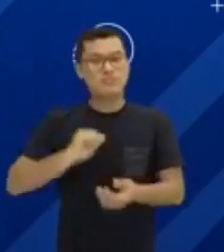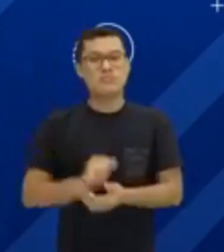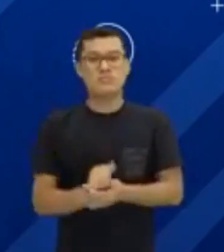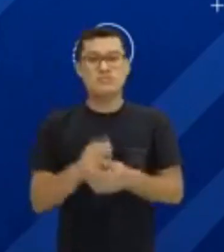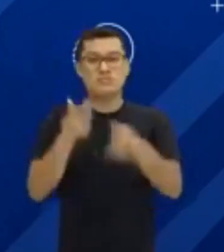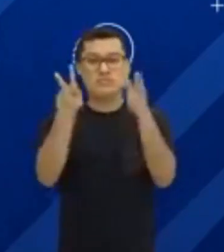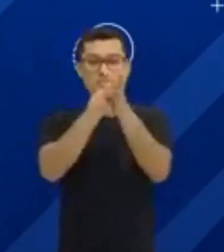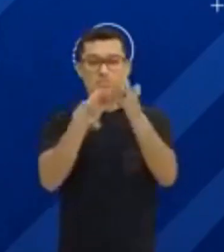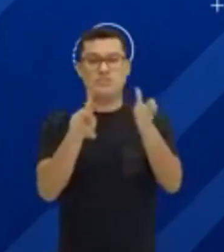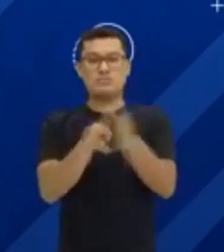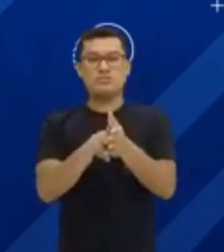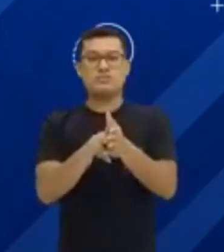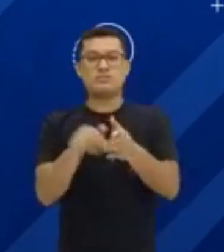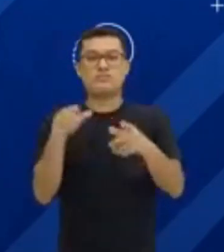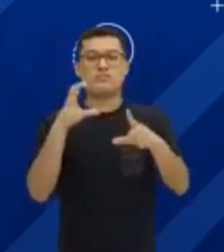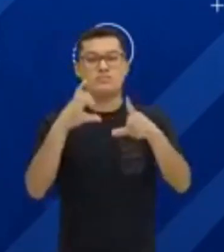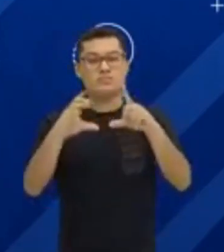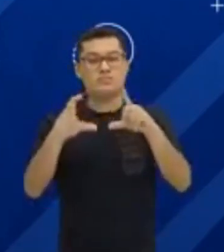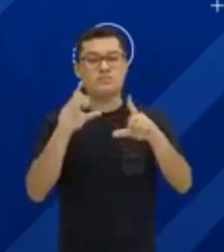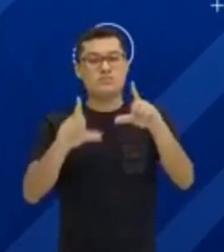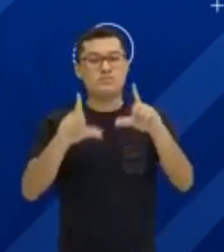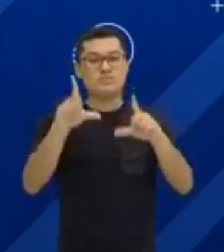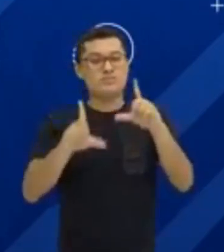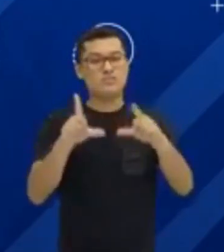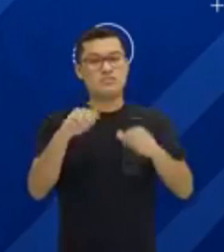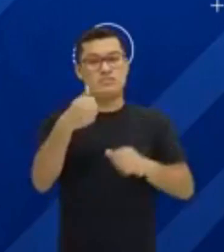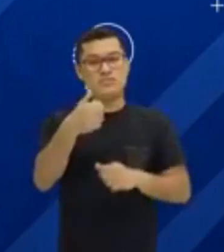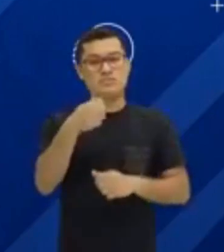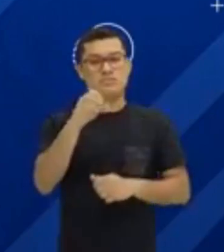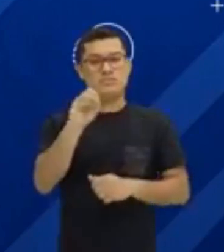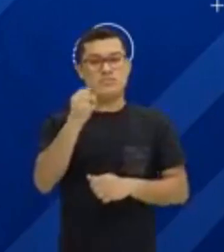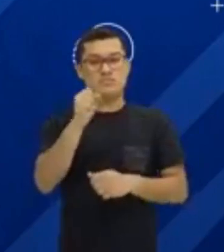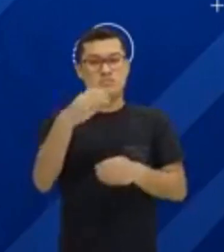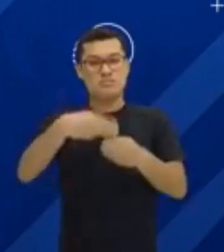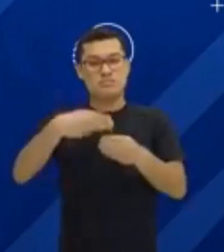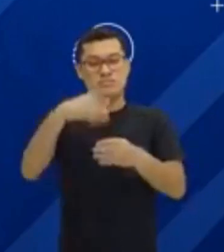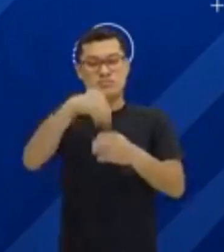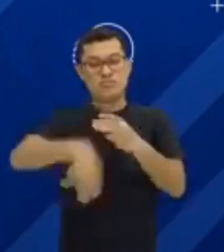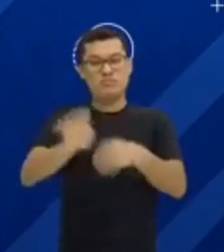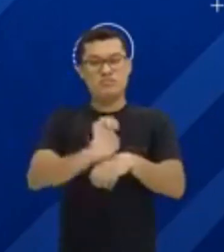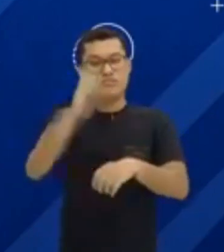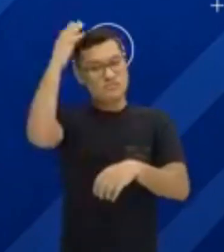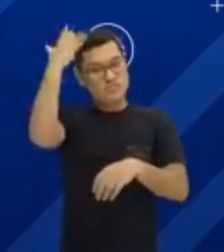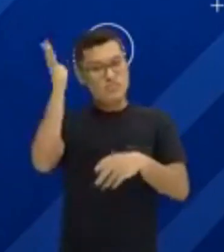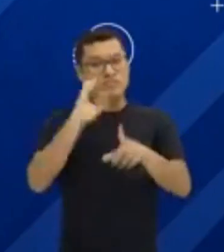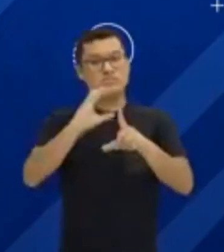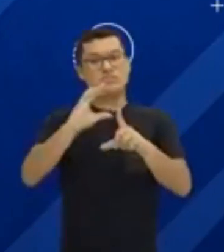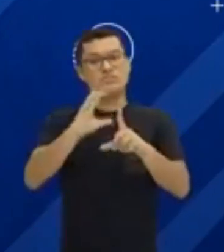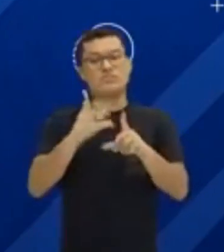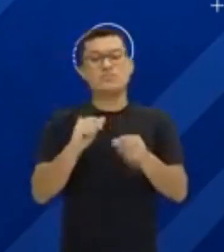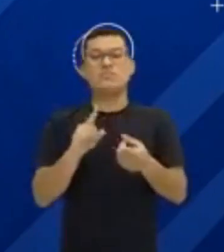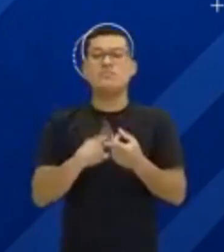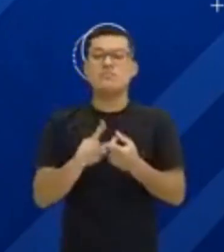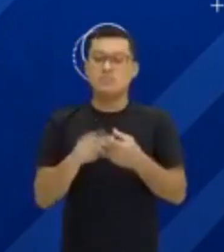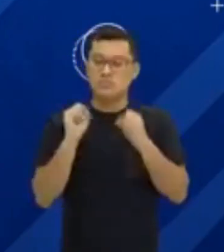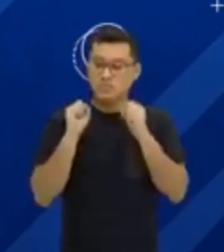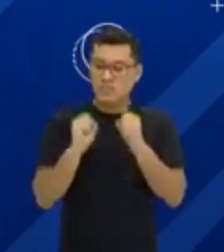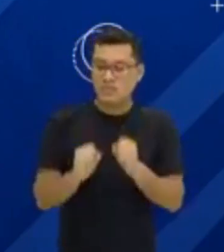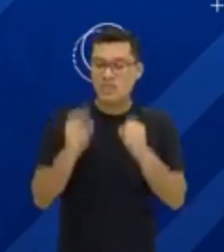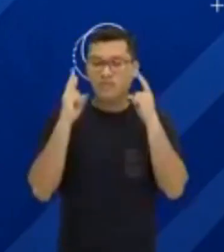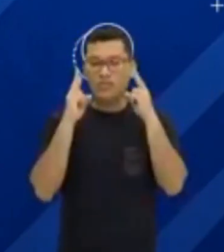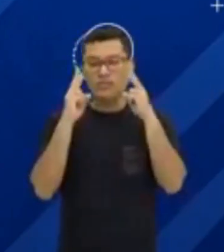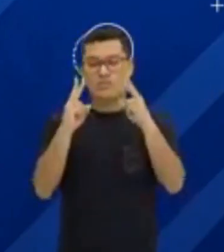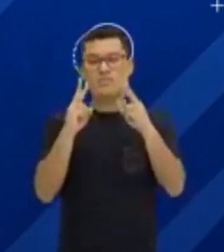programa está sendo transmitido para 108 municípios através da TV Cultura. Você também pode assistir